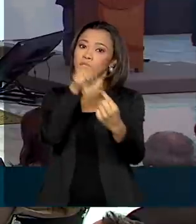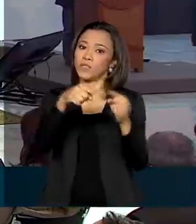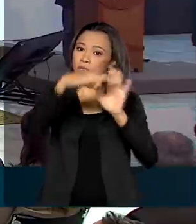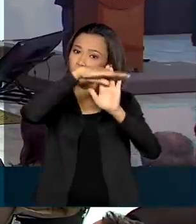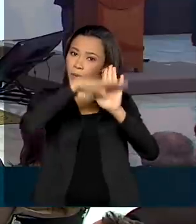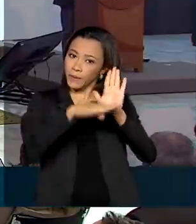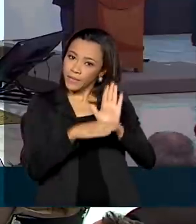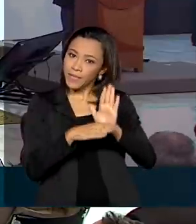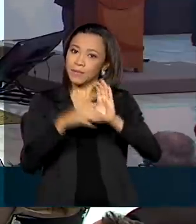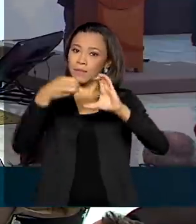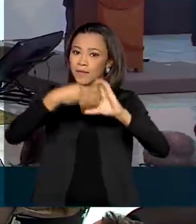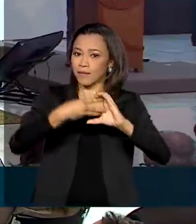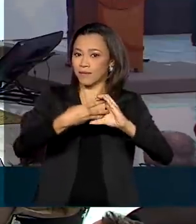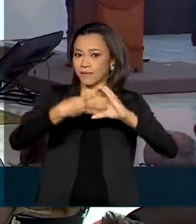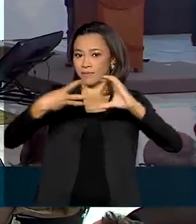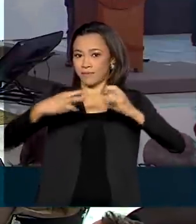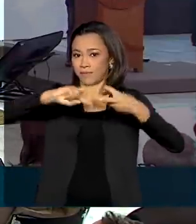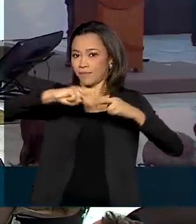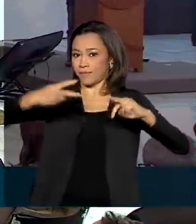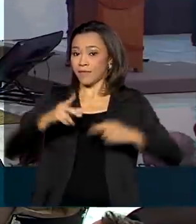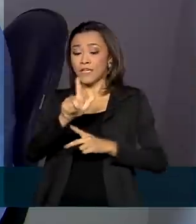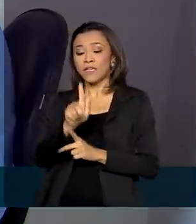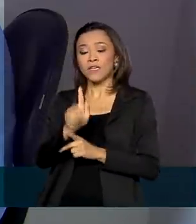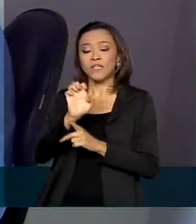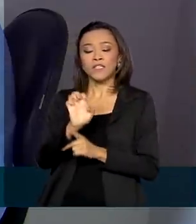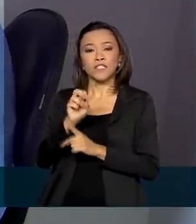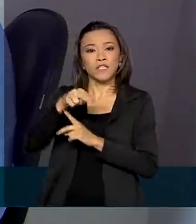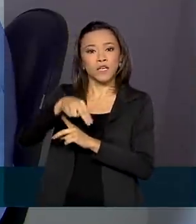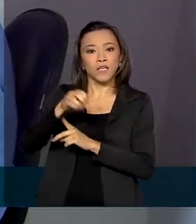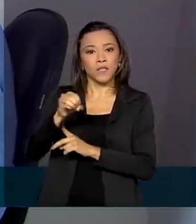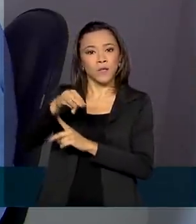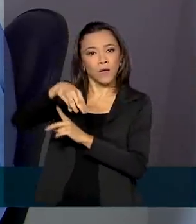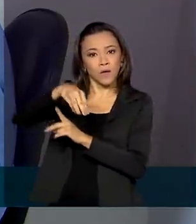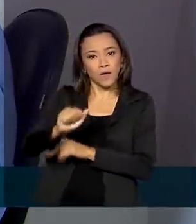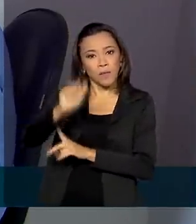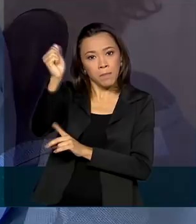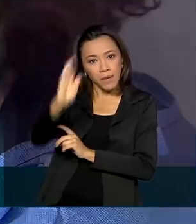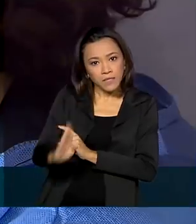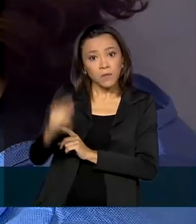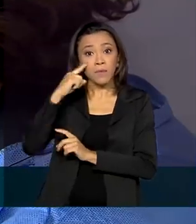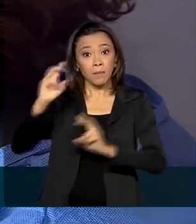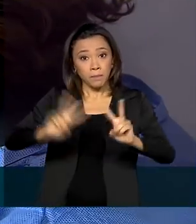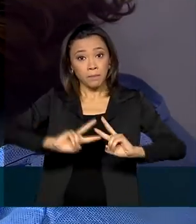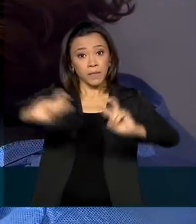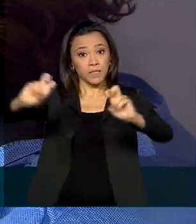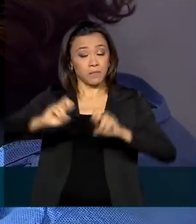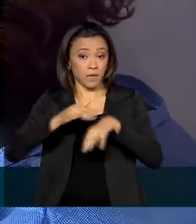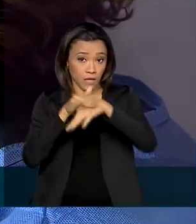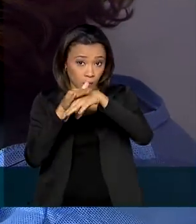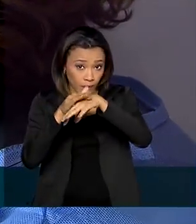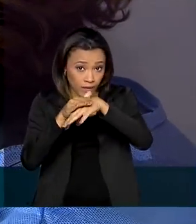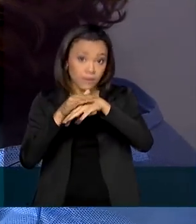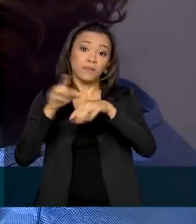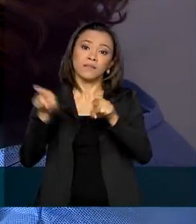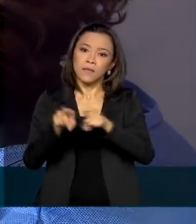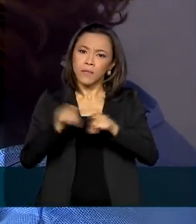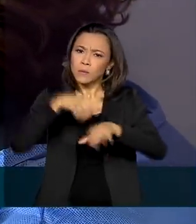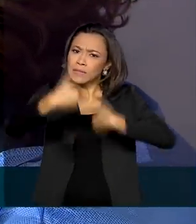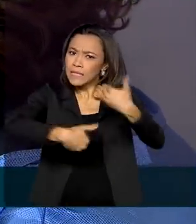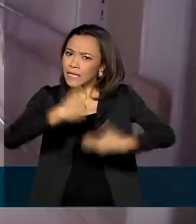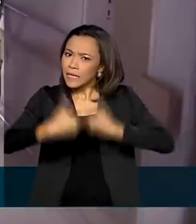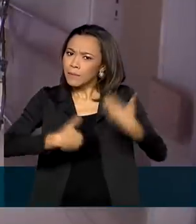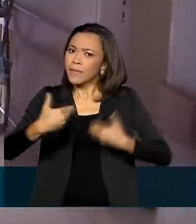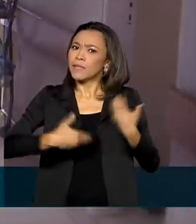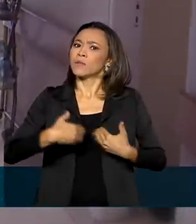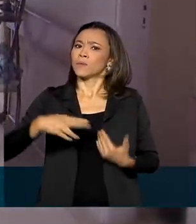Genomas Brasil, lançado nesta quarta-feira. Possibilitar um diagnóstico precoce e um tratamento personalizado,